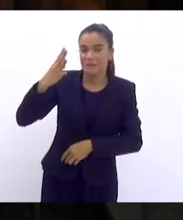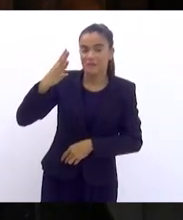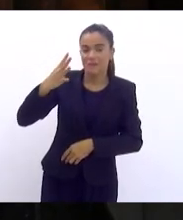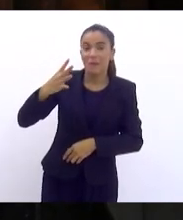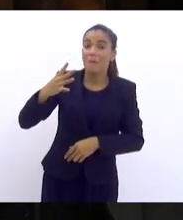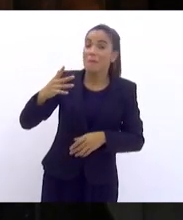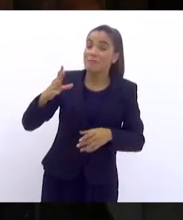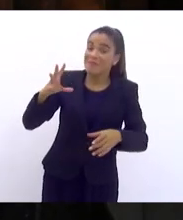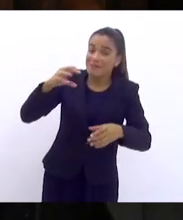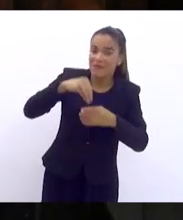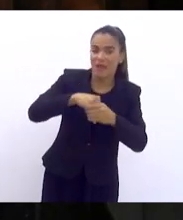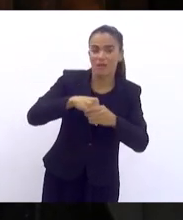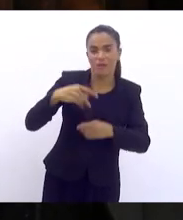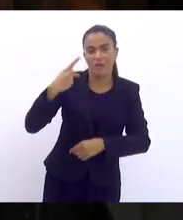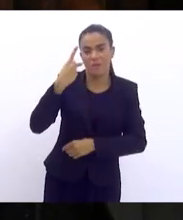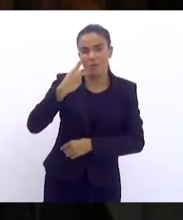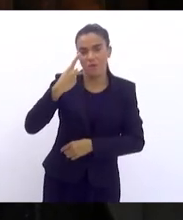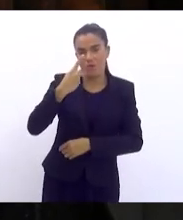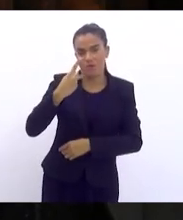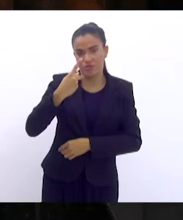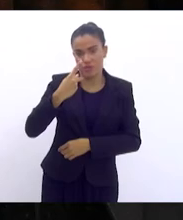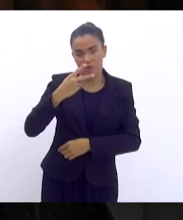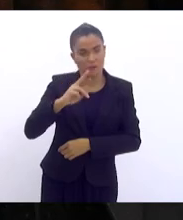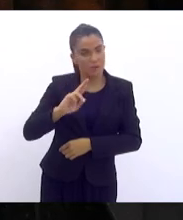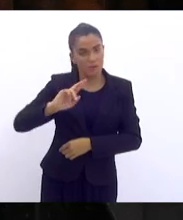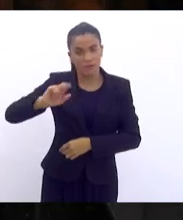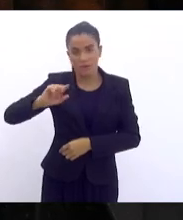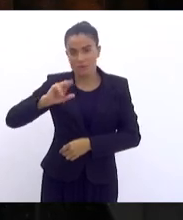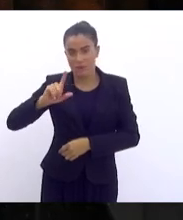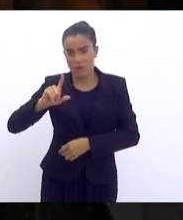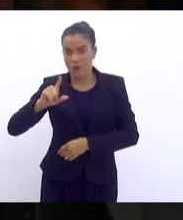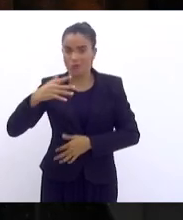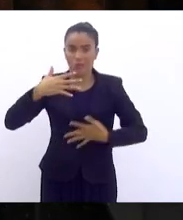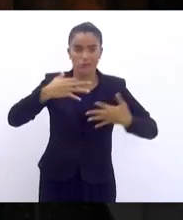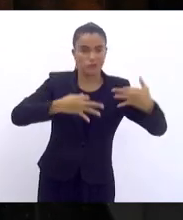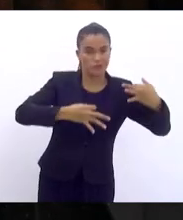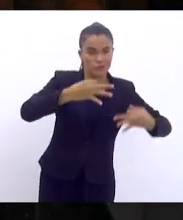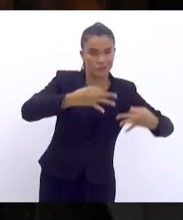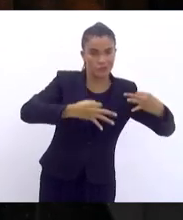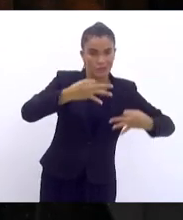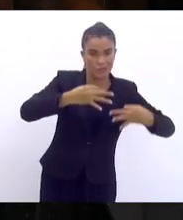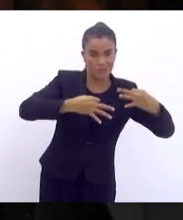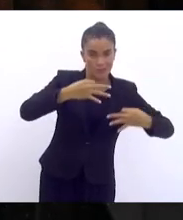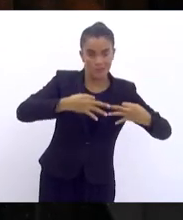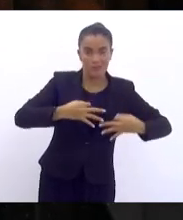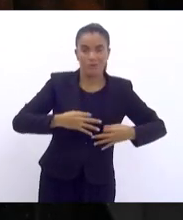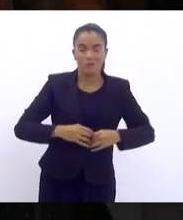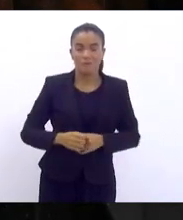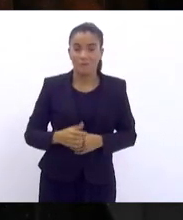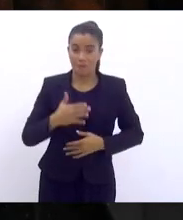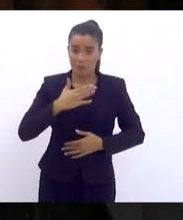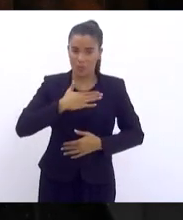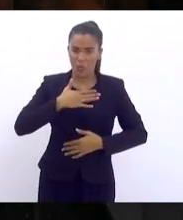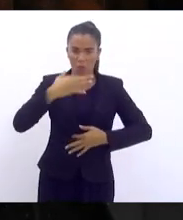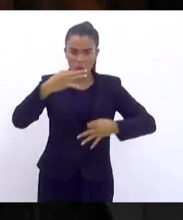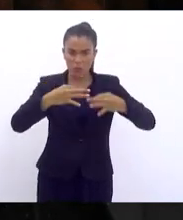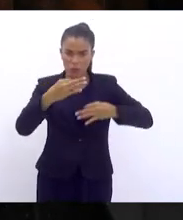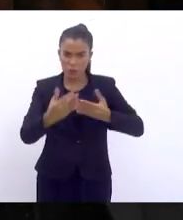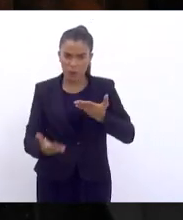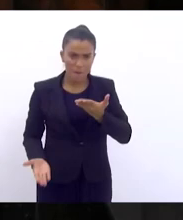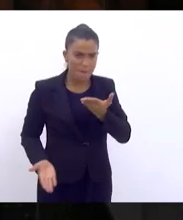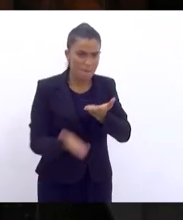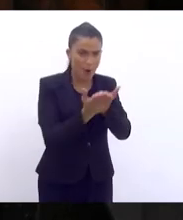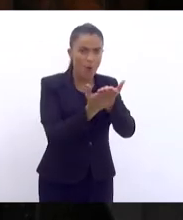política e não pela judicialização. Eu judicializo, senhor